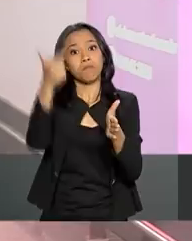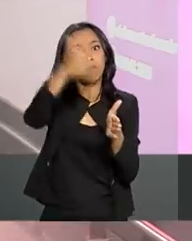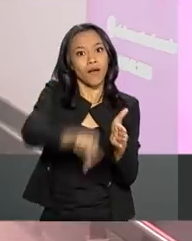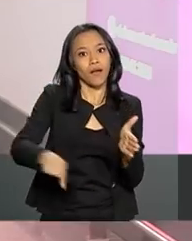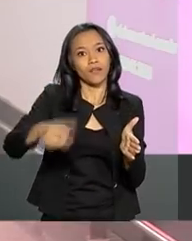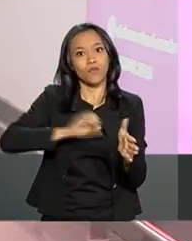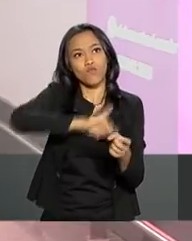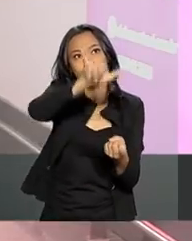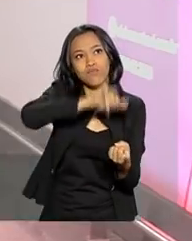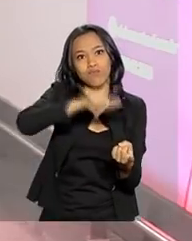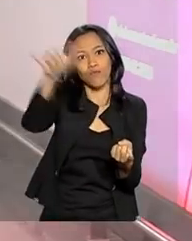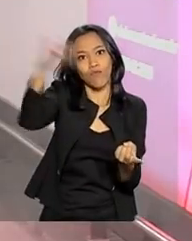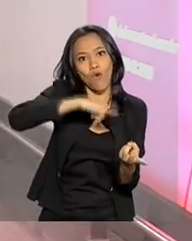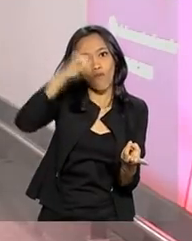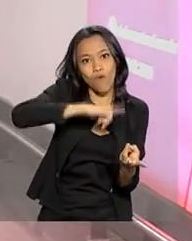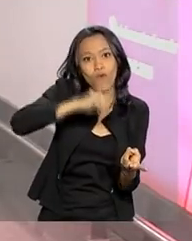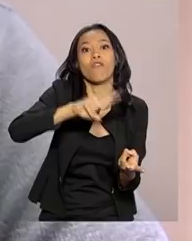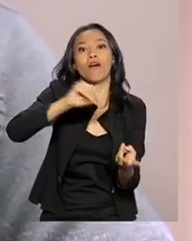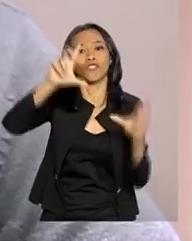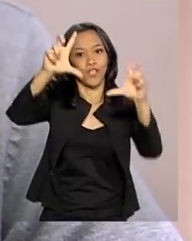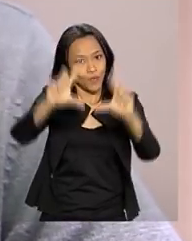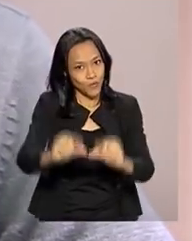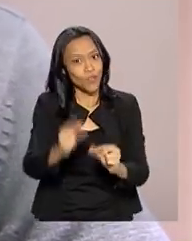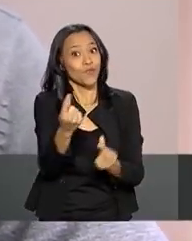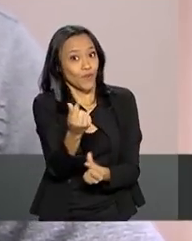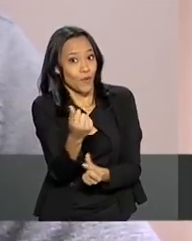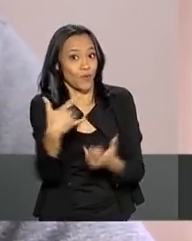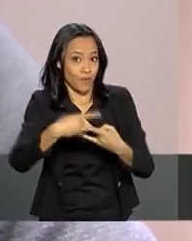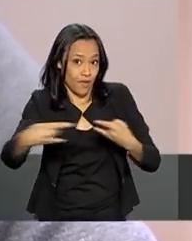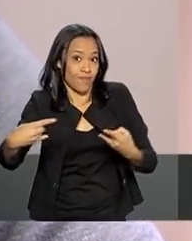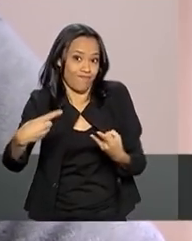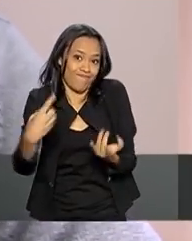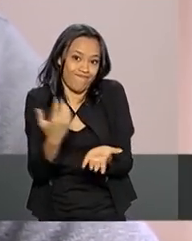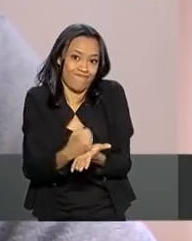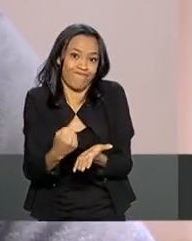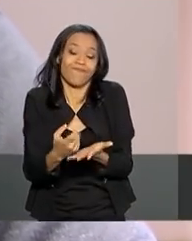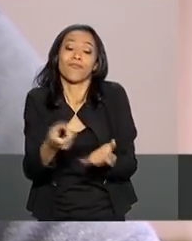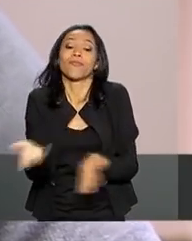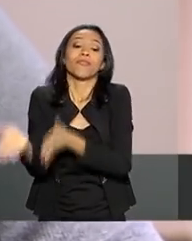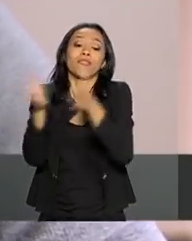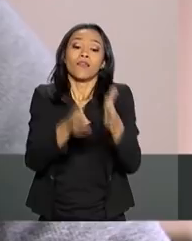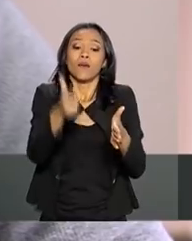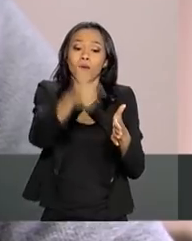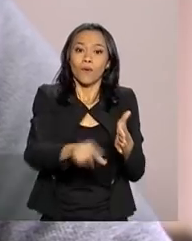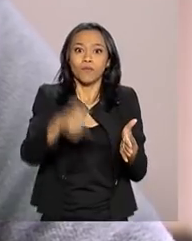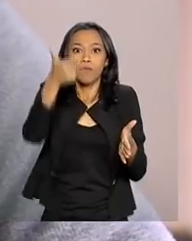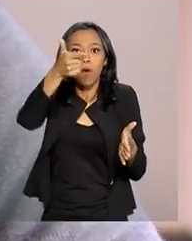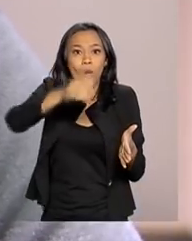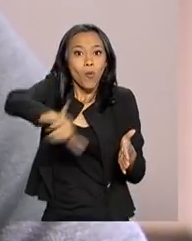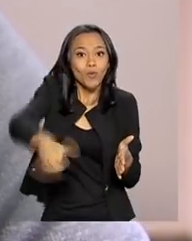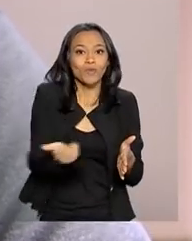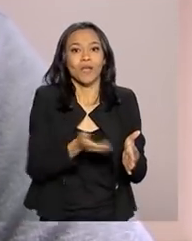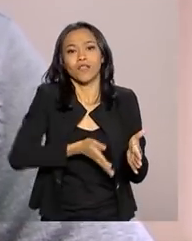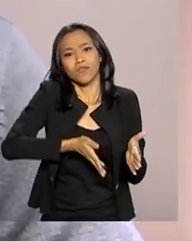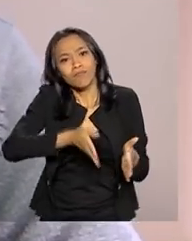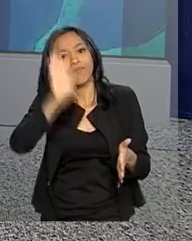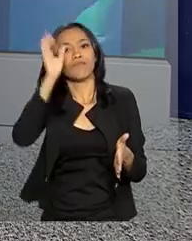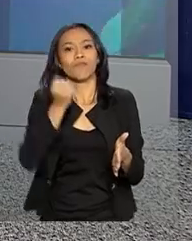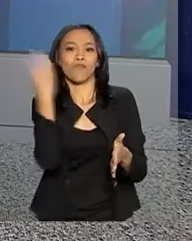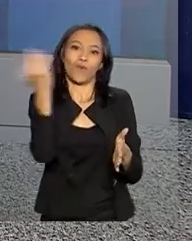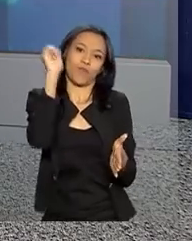o número de voos e vão ter que abaixar mais o valor da passagem. Ter mais possibilidade de estar fazendo viagens aí fora do Brasil.